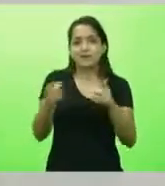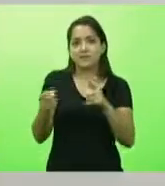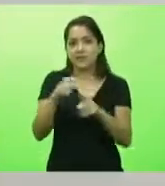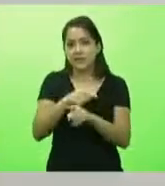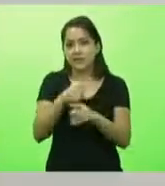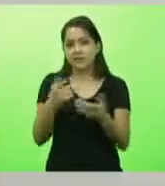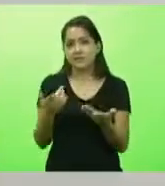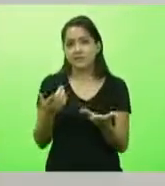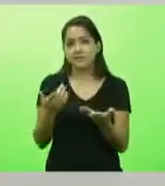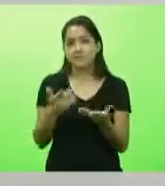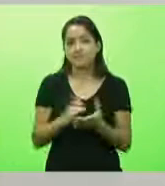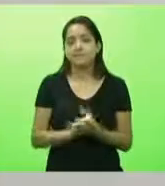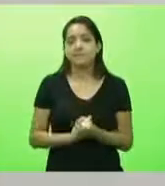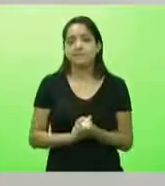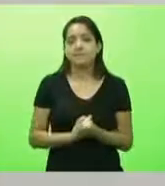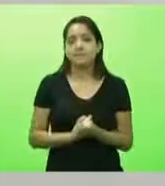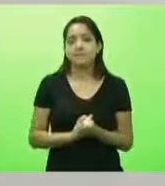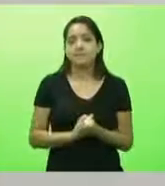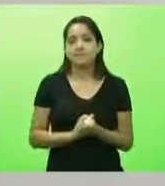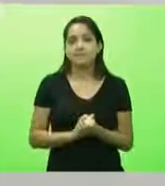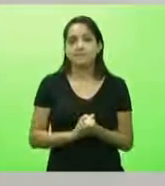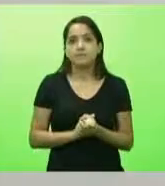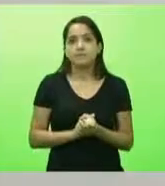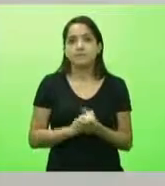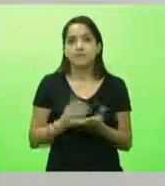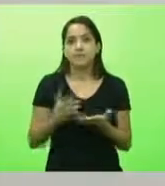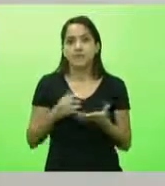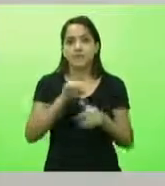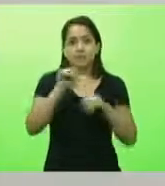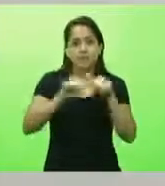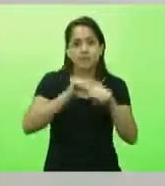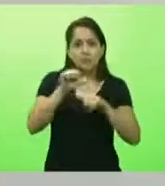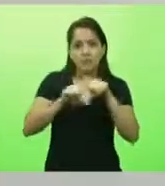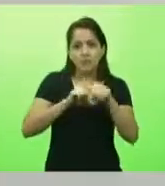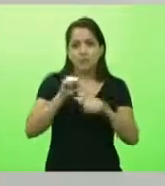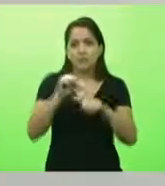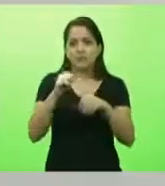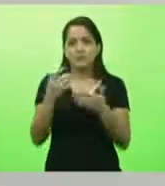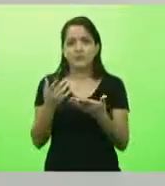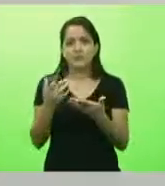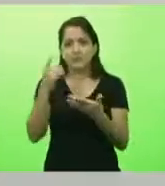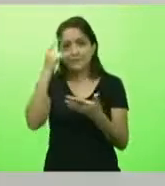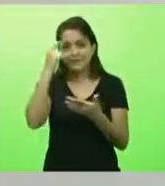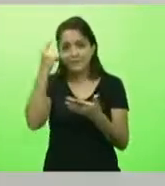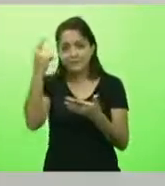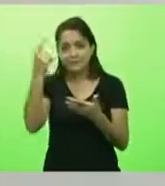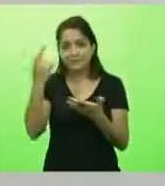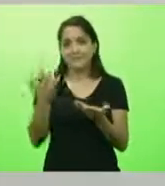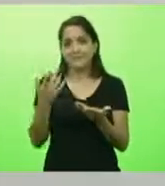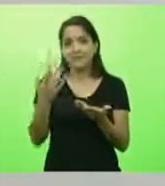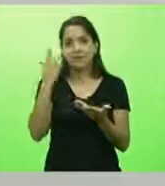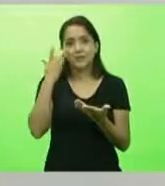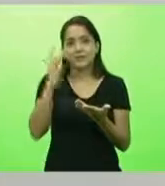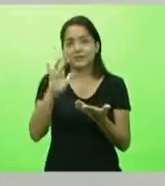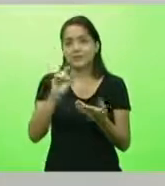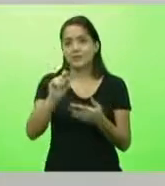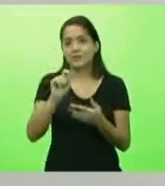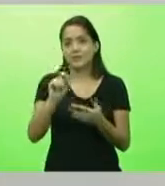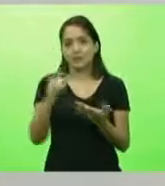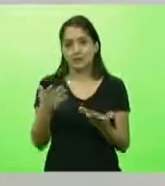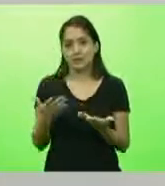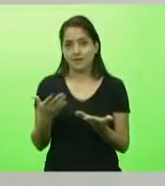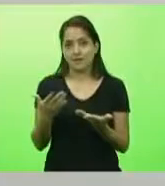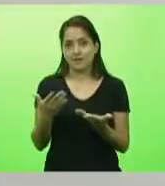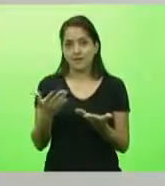Chaves, deputado, que é o refresco de abacaxi, que parece limão com gosto amarindo, você não sabe o que é. E temos que